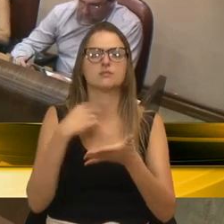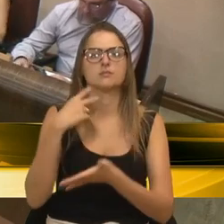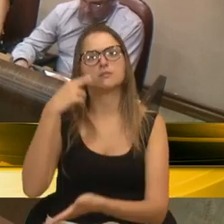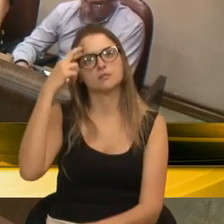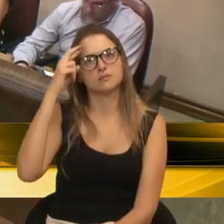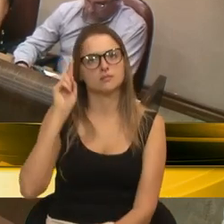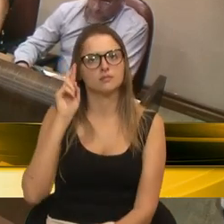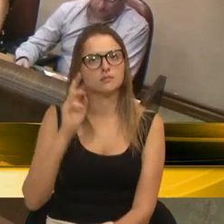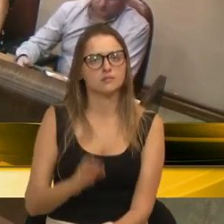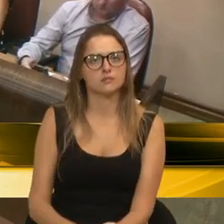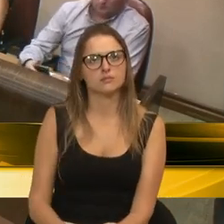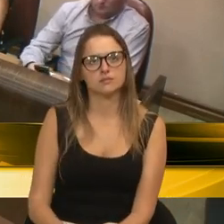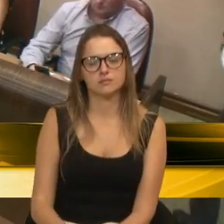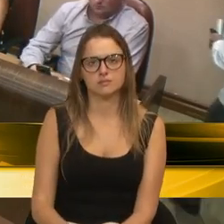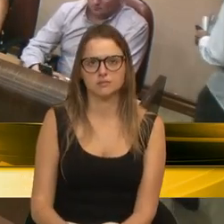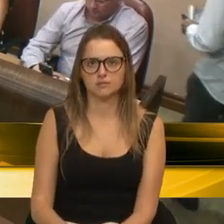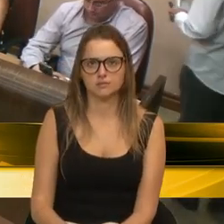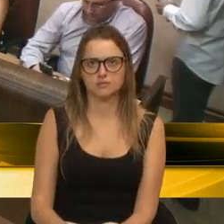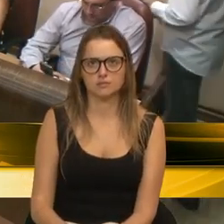Rafael Bueno.